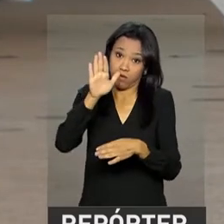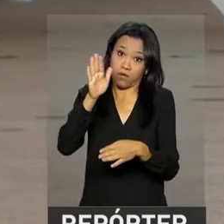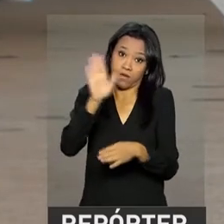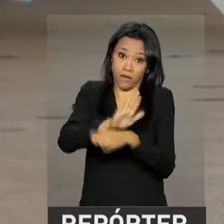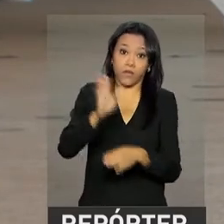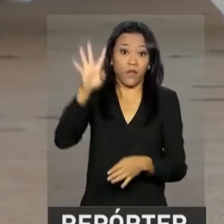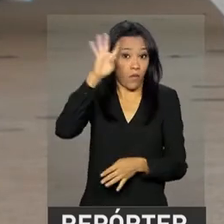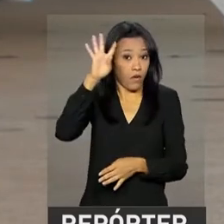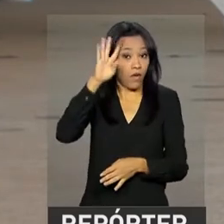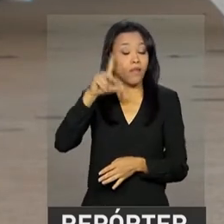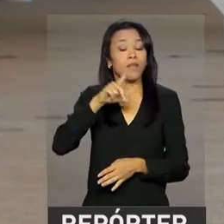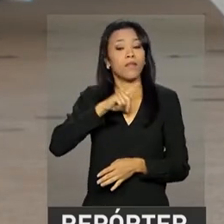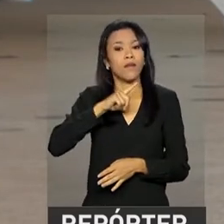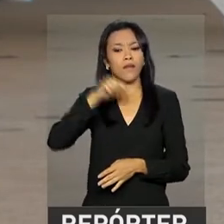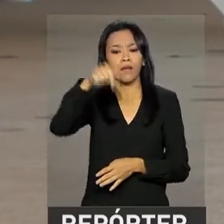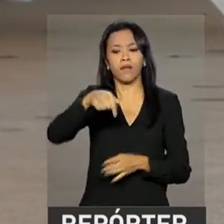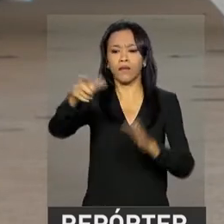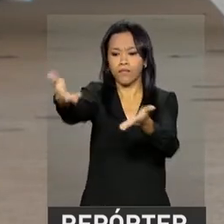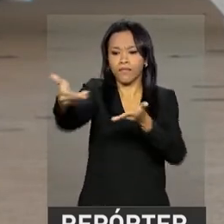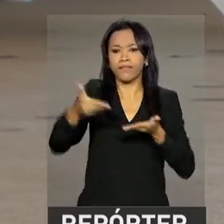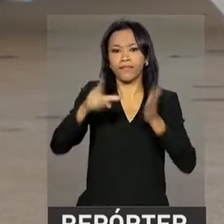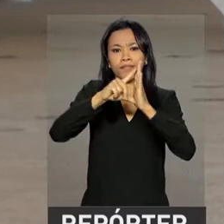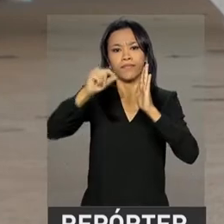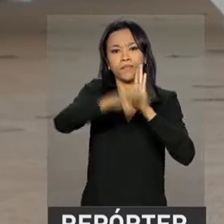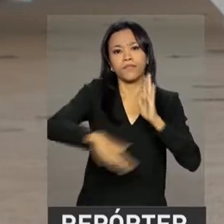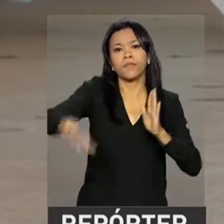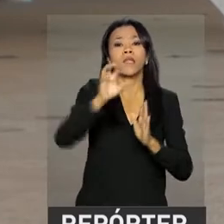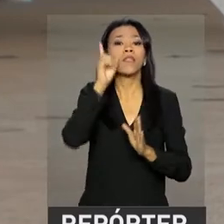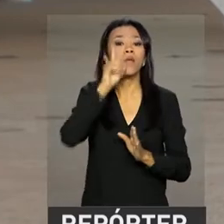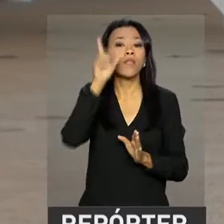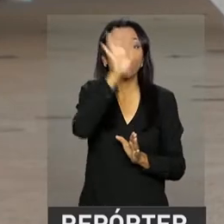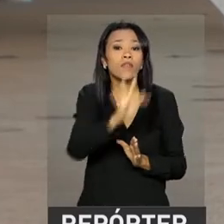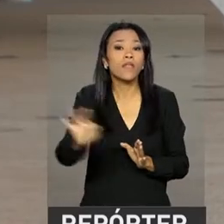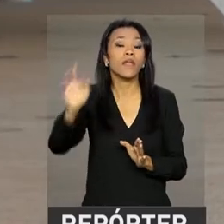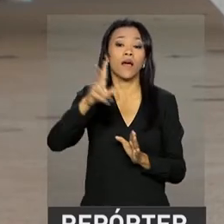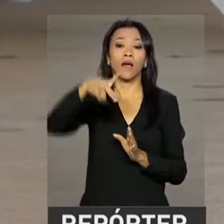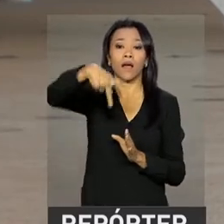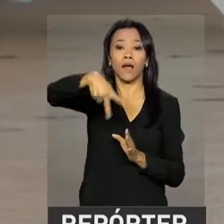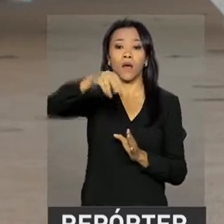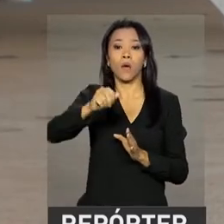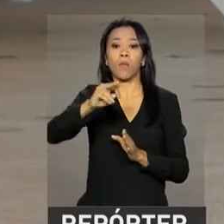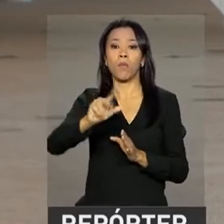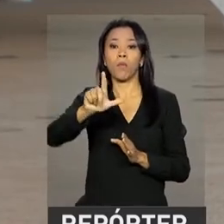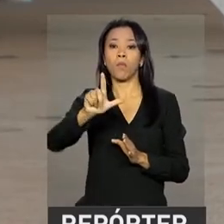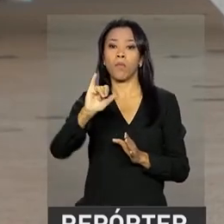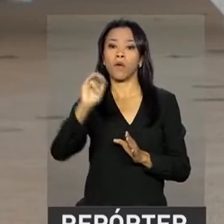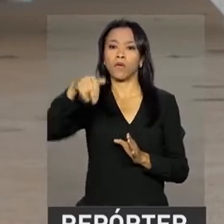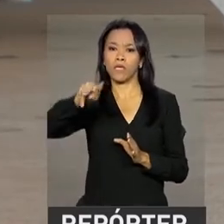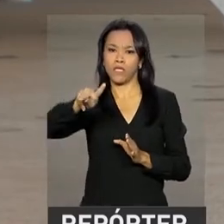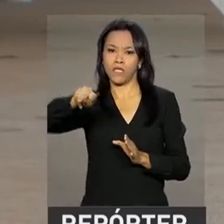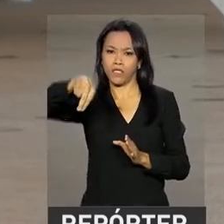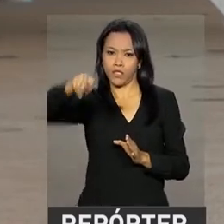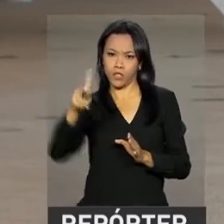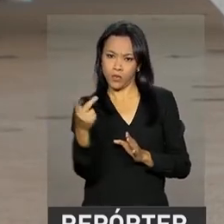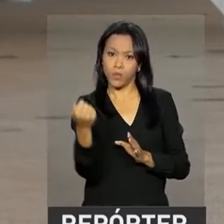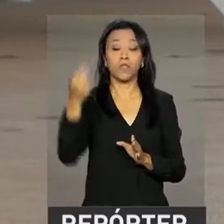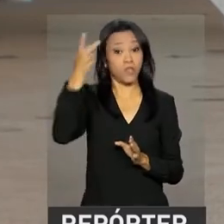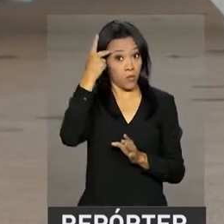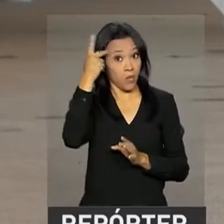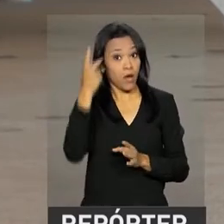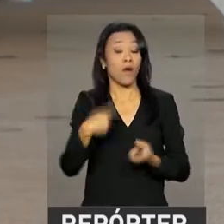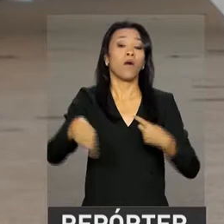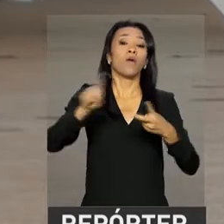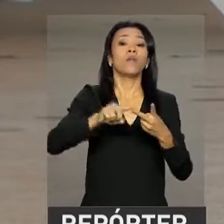se reúne, recebe aqui no Palácio do Planalto, o deputado federal Paulinho da Força, lá de São Paulo, juntamente com integrantes